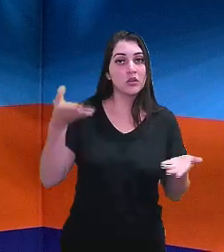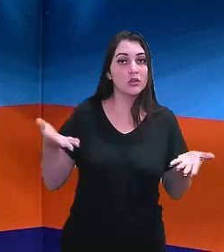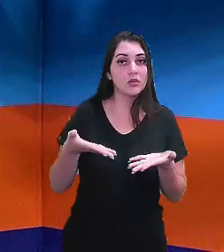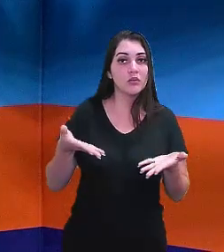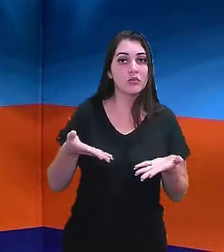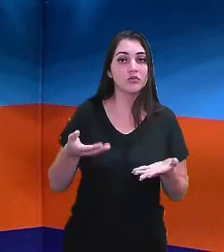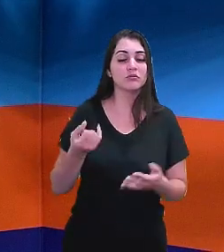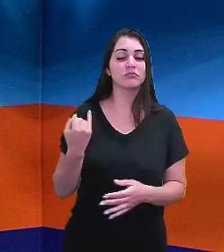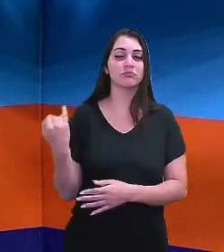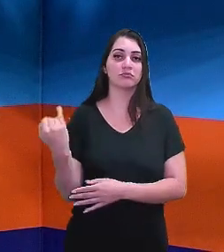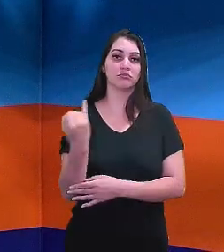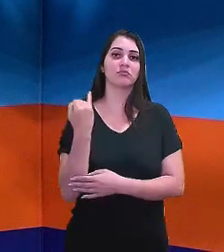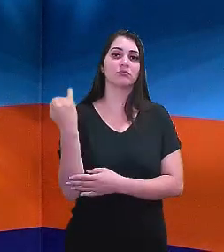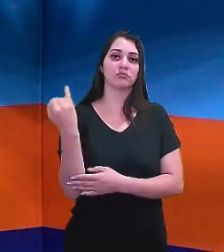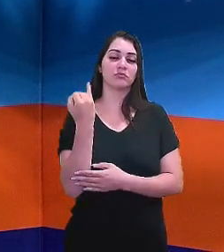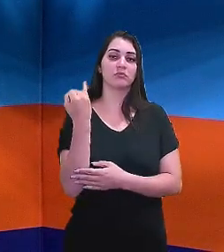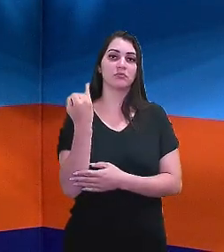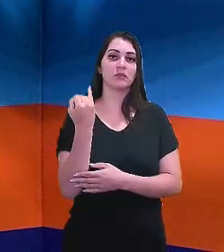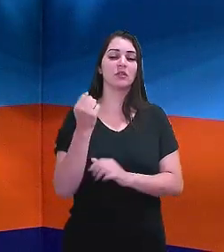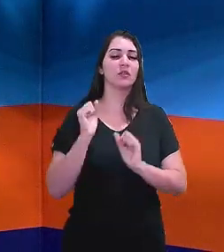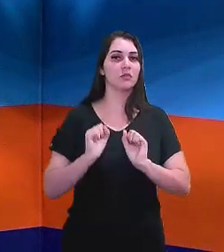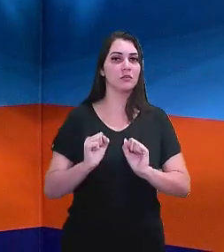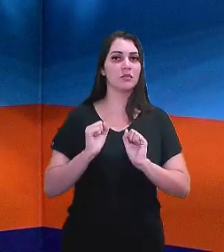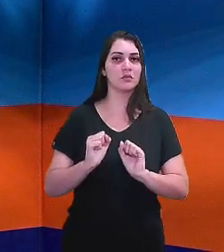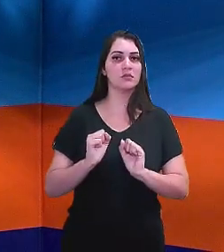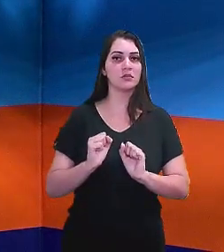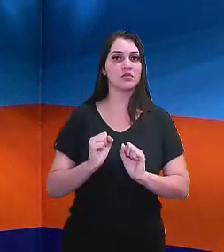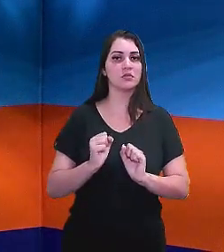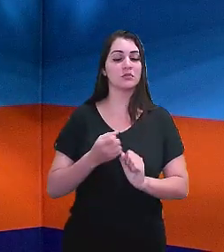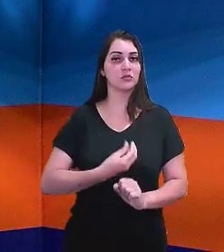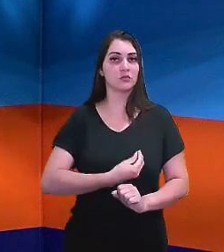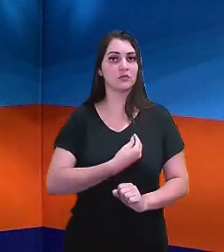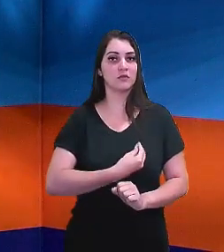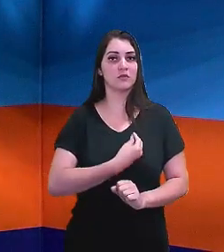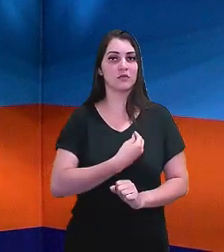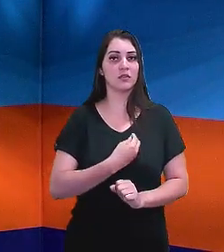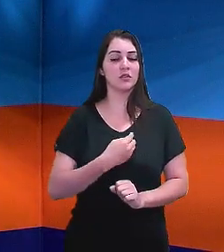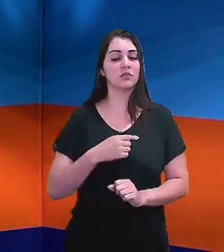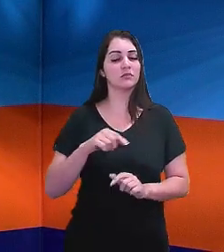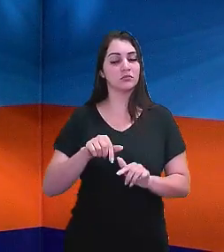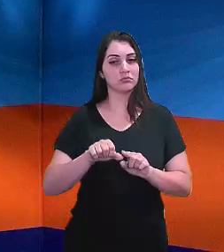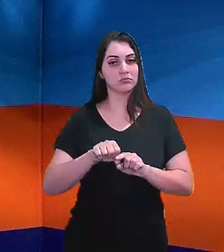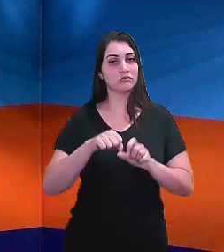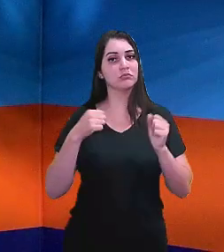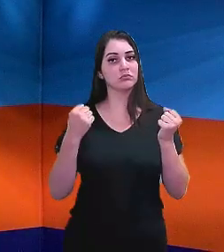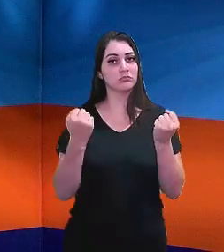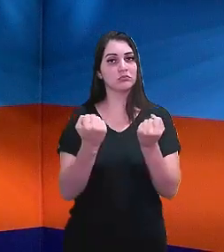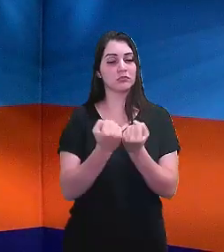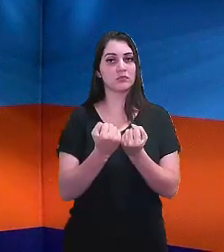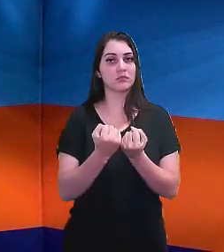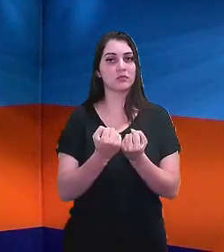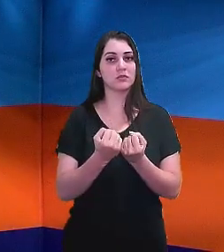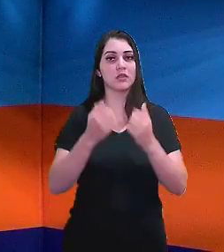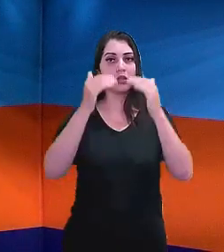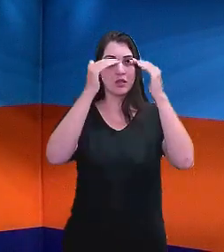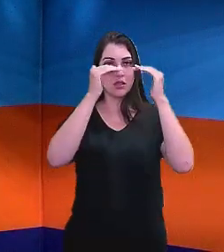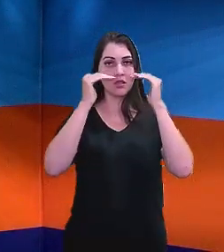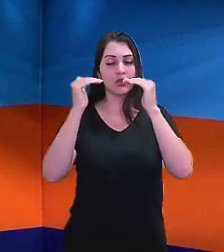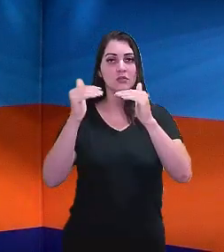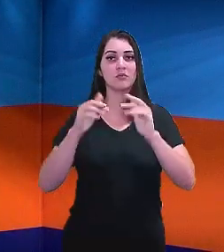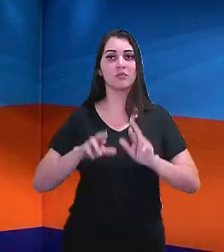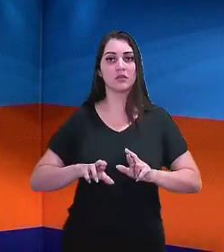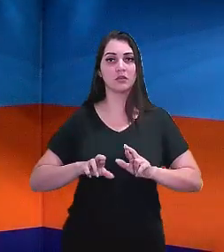primordial para que possamos conviver numa sociedade que respeite as